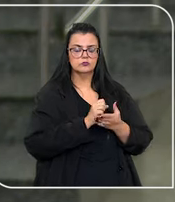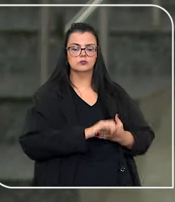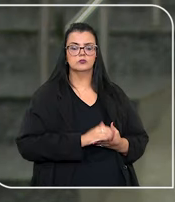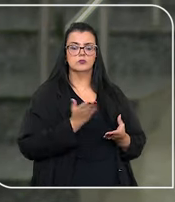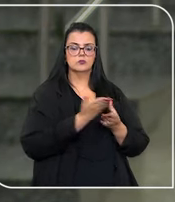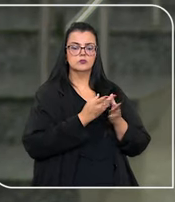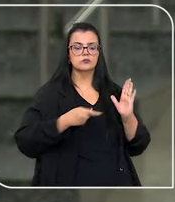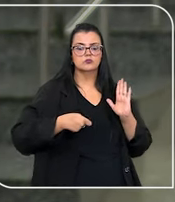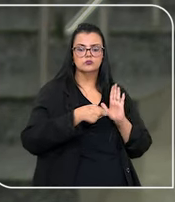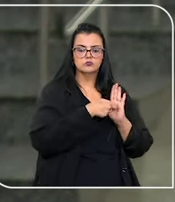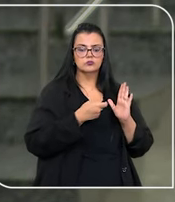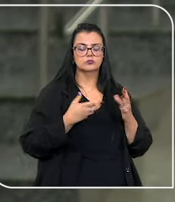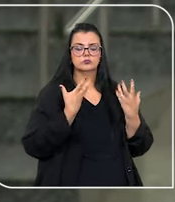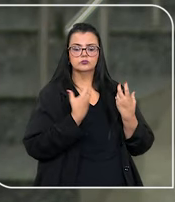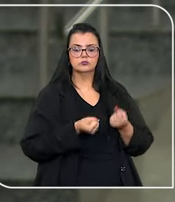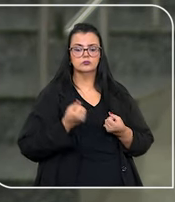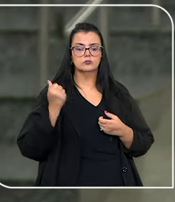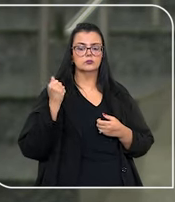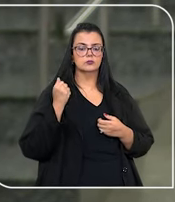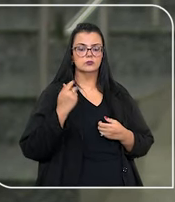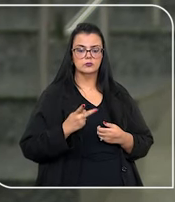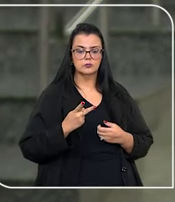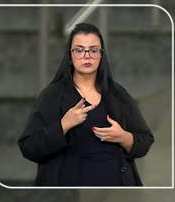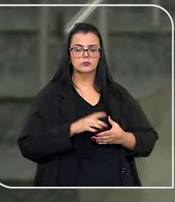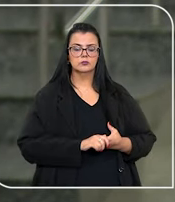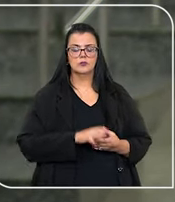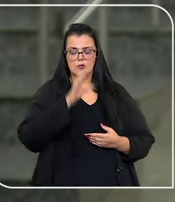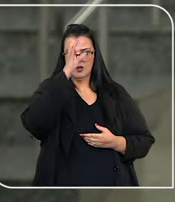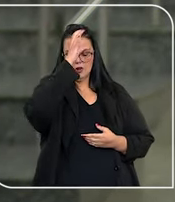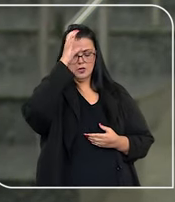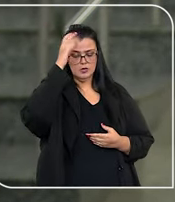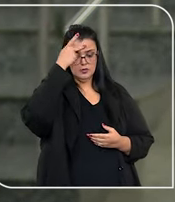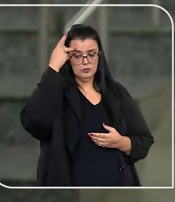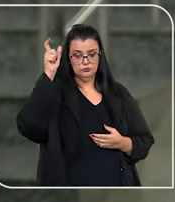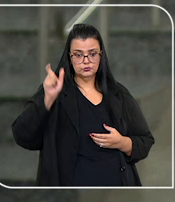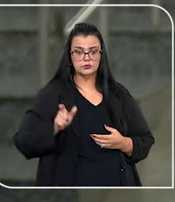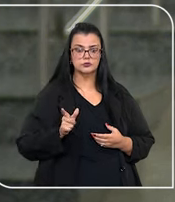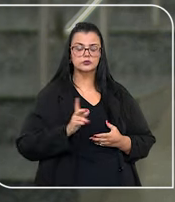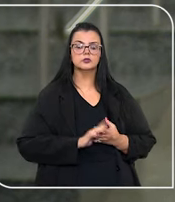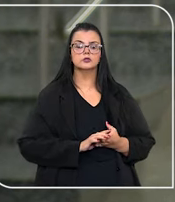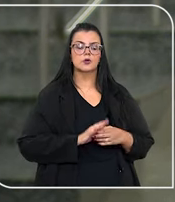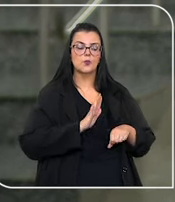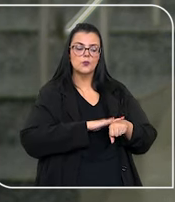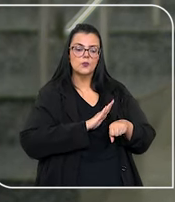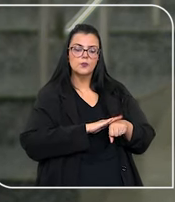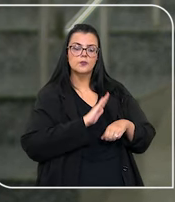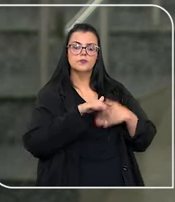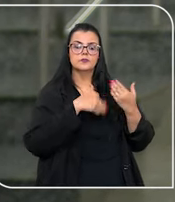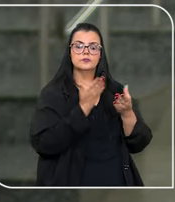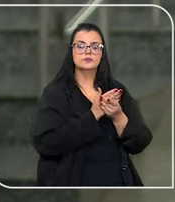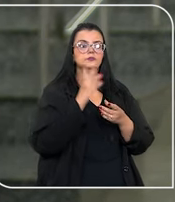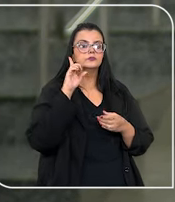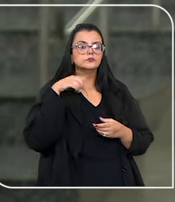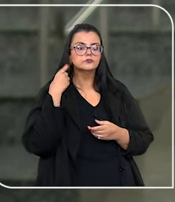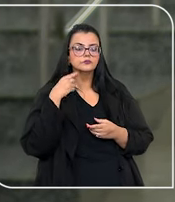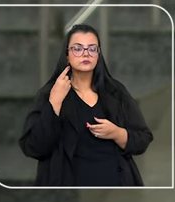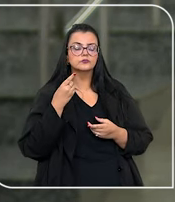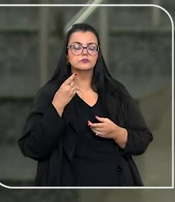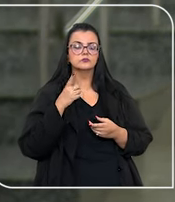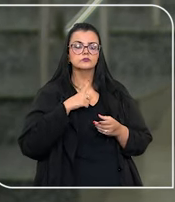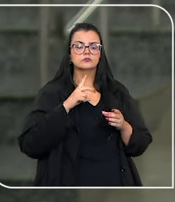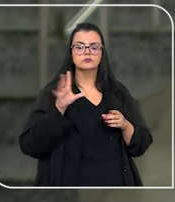trabalho na ação que levou à aquisição da aposentadoria para um cliente. Durante o processo, os advogados